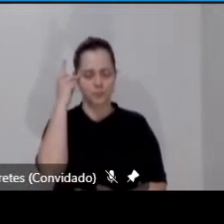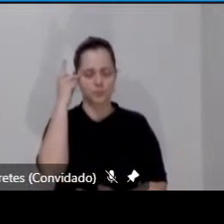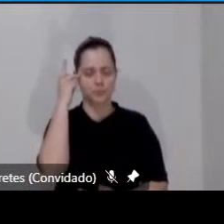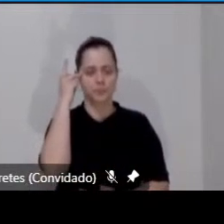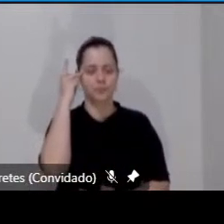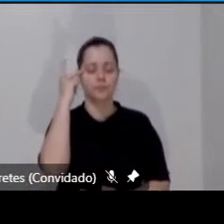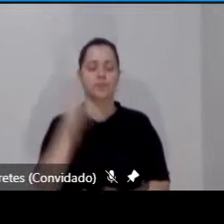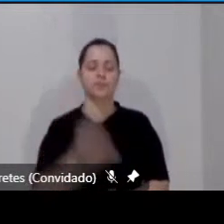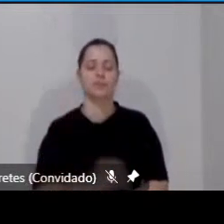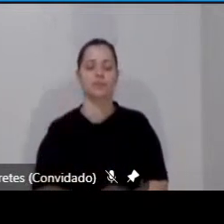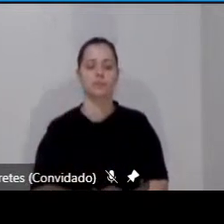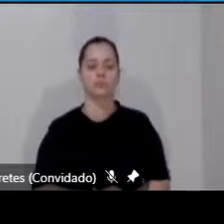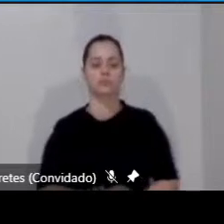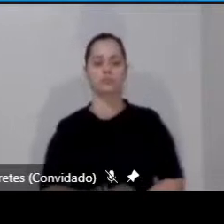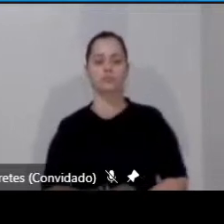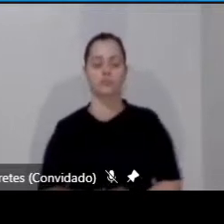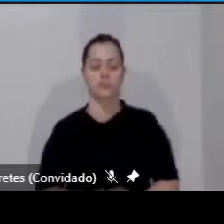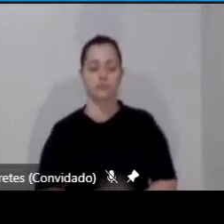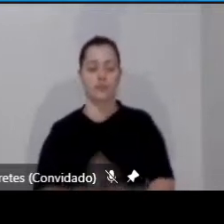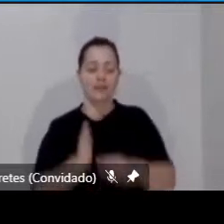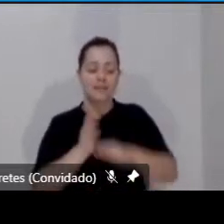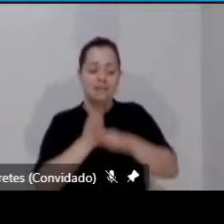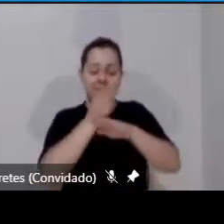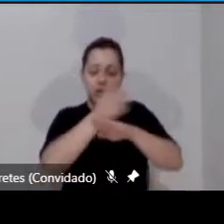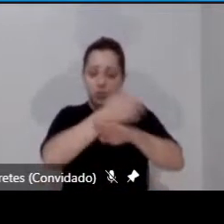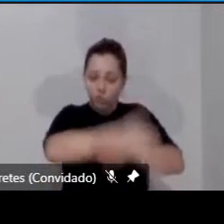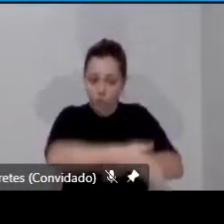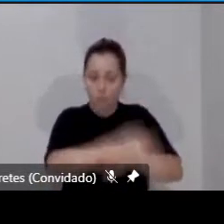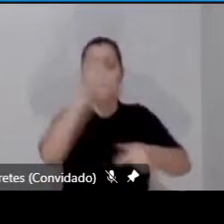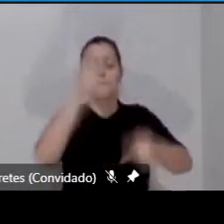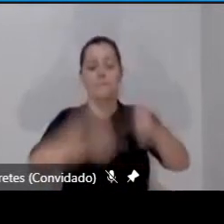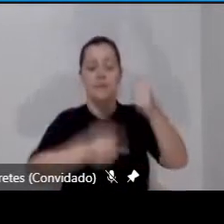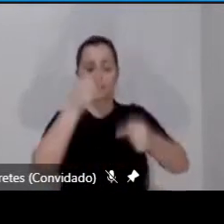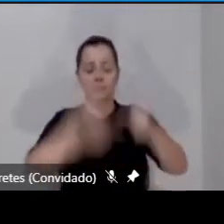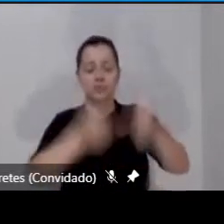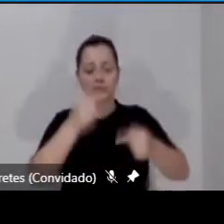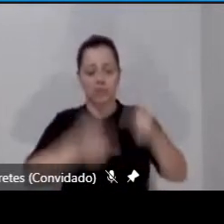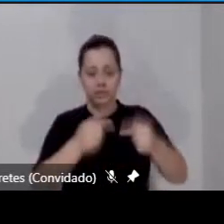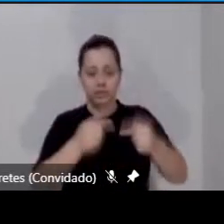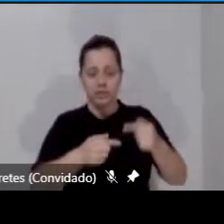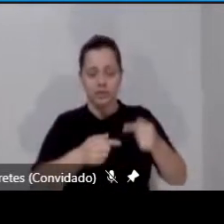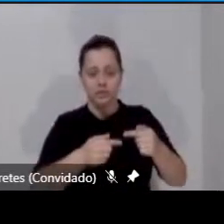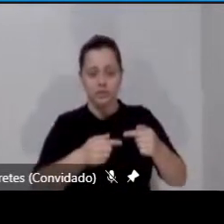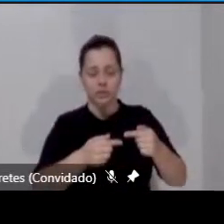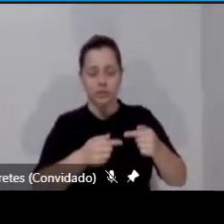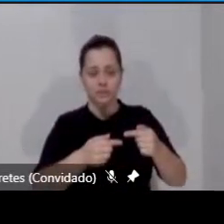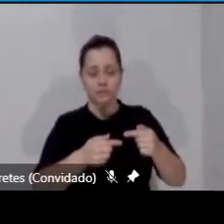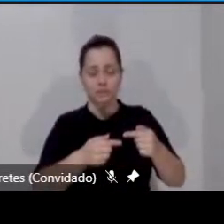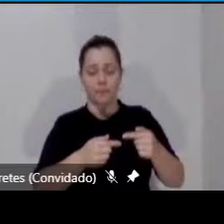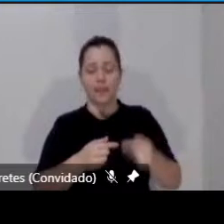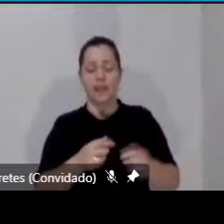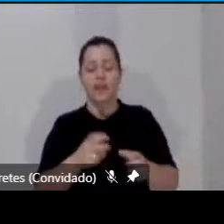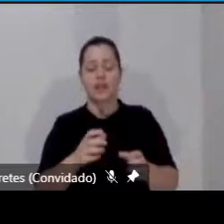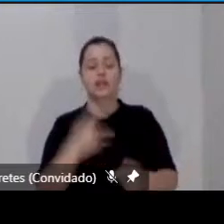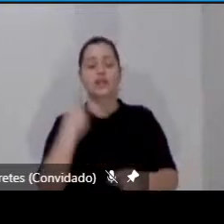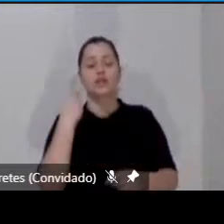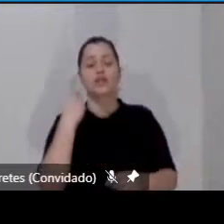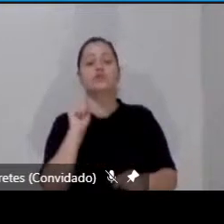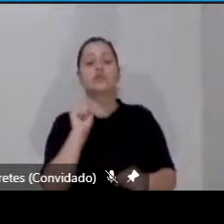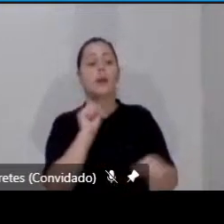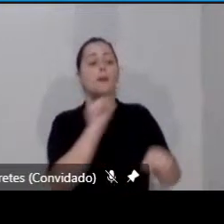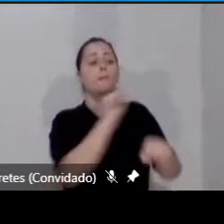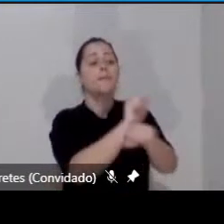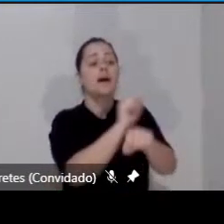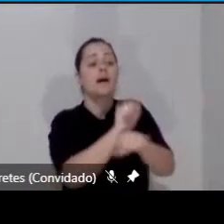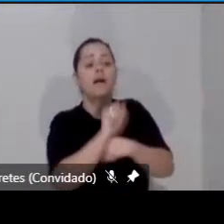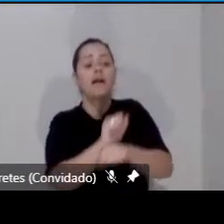introduziu uma política de traffic calming, de redução de velocidade, para ter